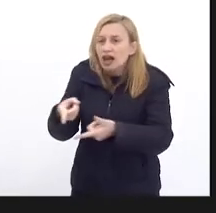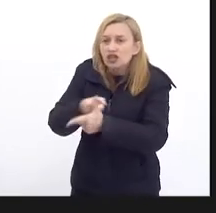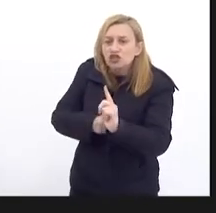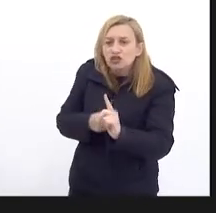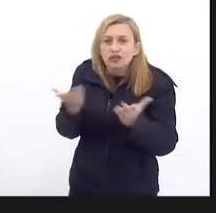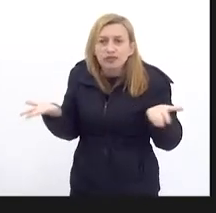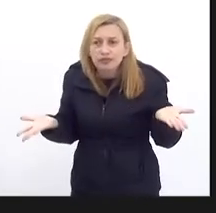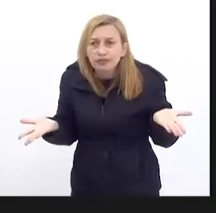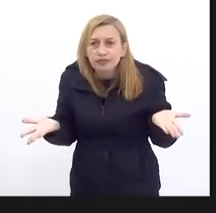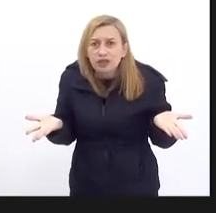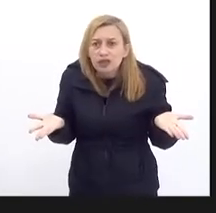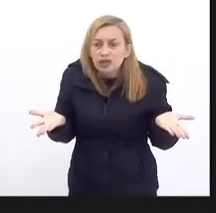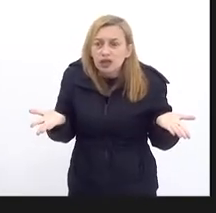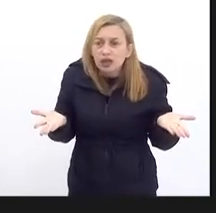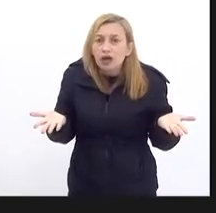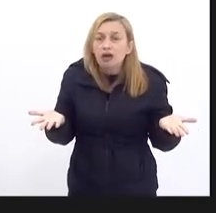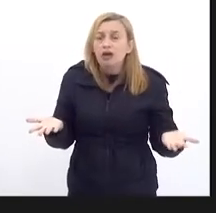nem que